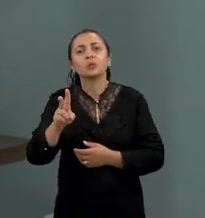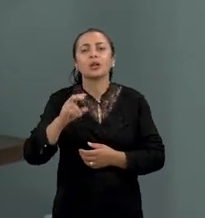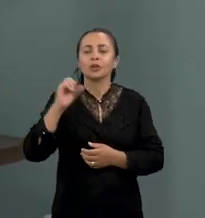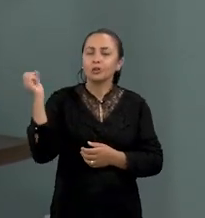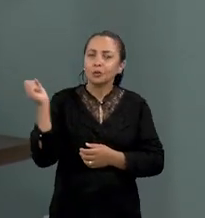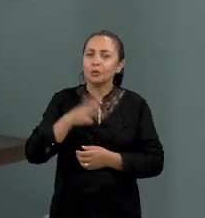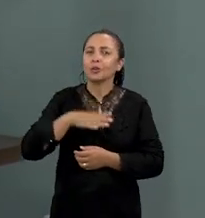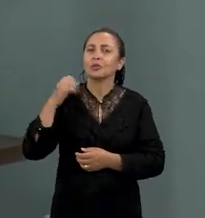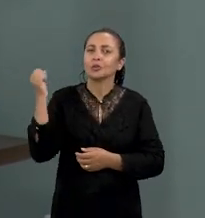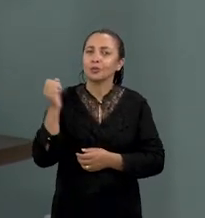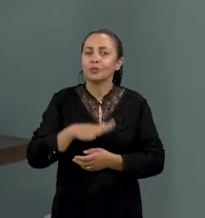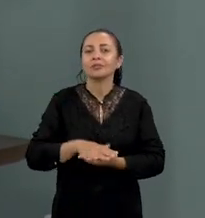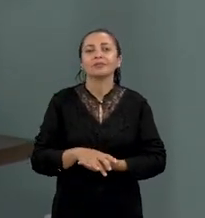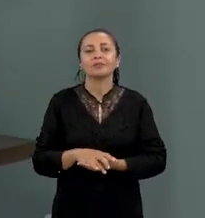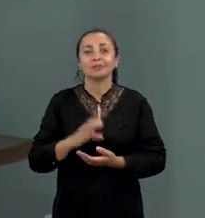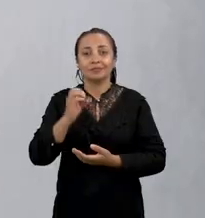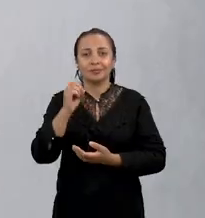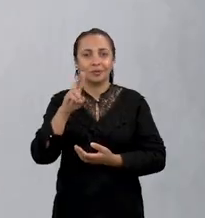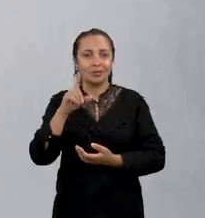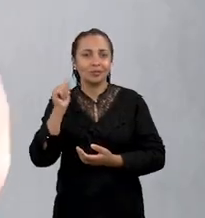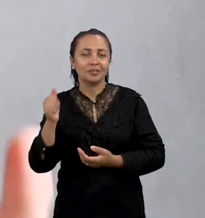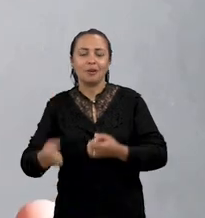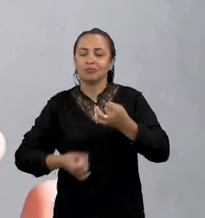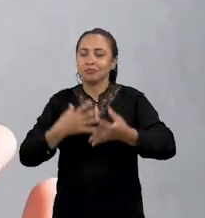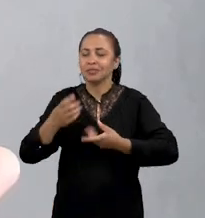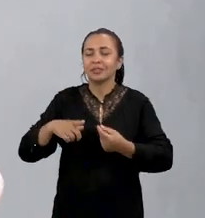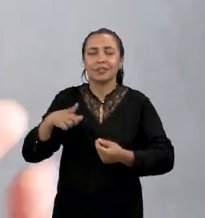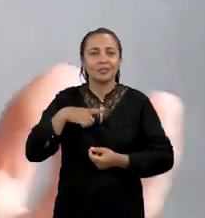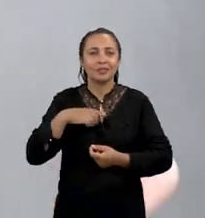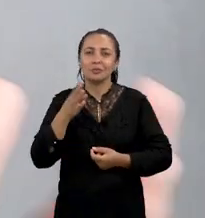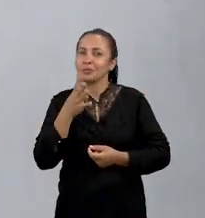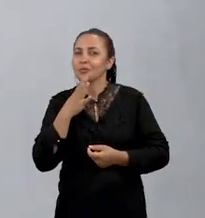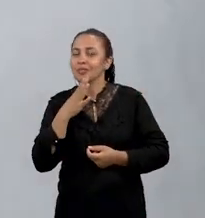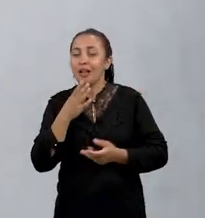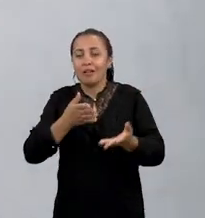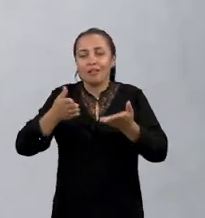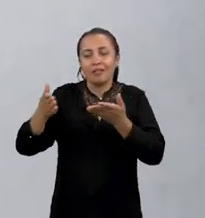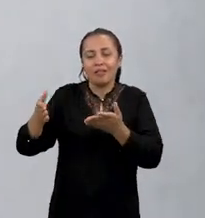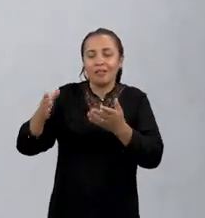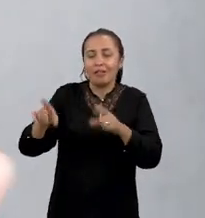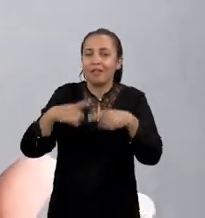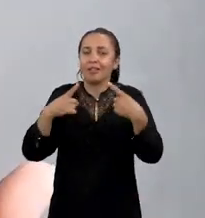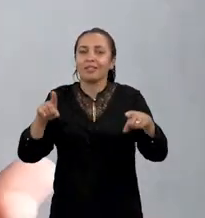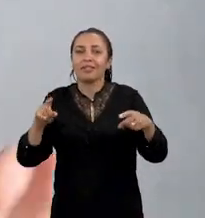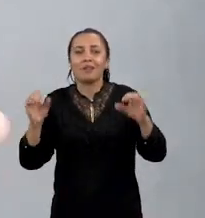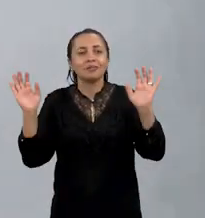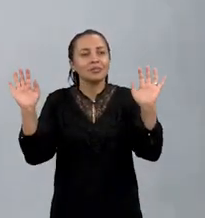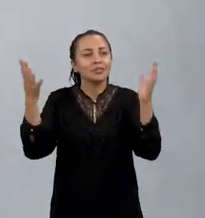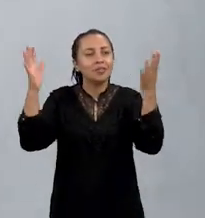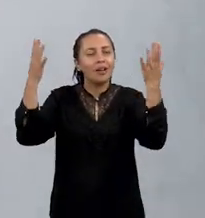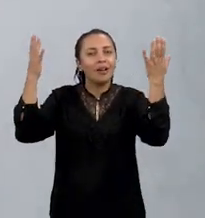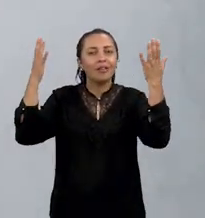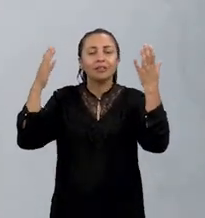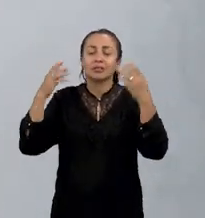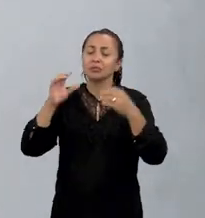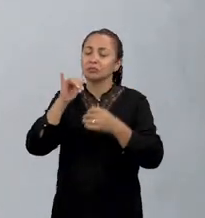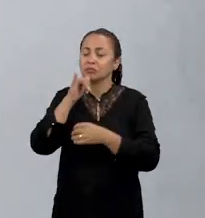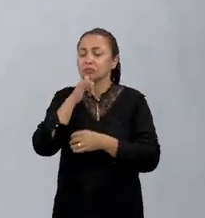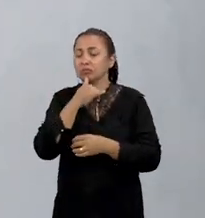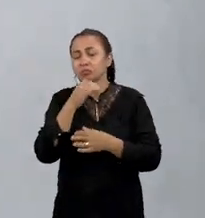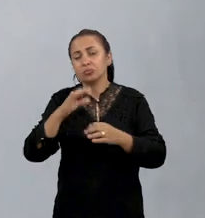mantendo e se renovando. O cordel é a poesia que temos conhecimento. Com ela, cantamos glórias,